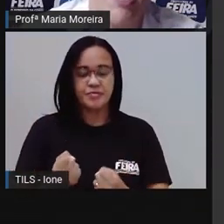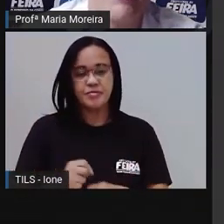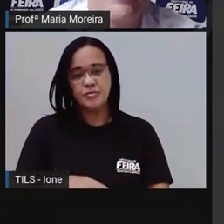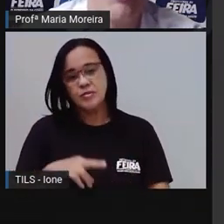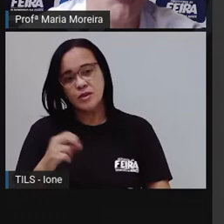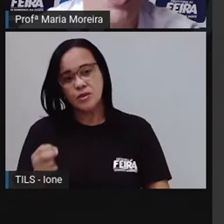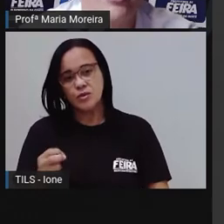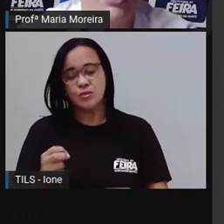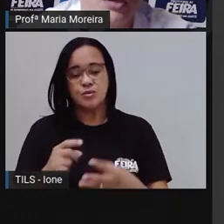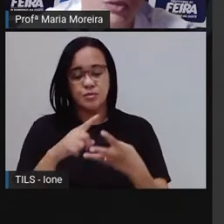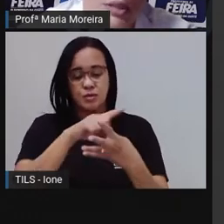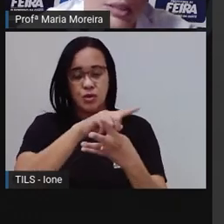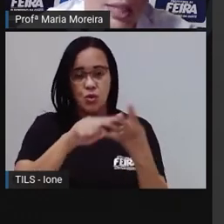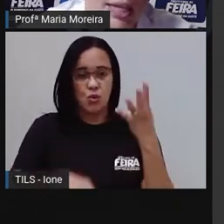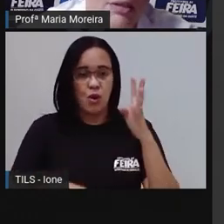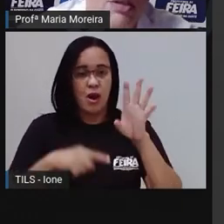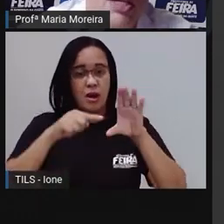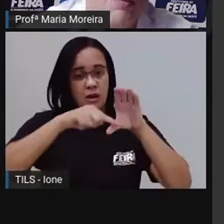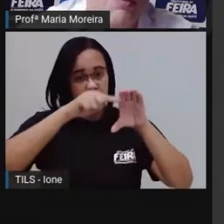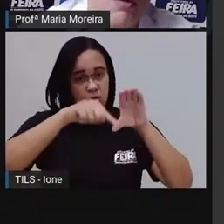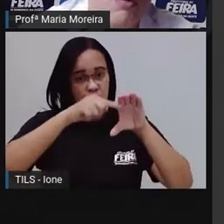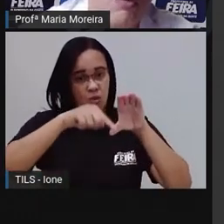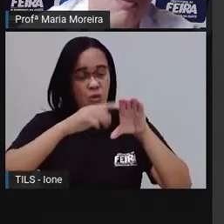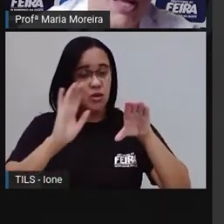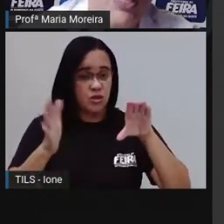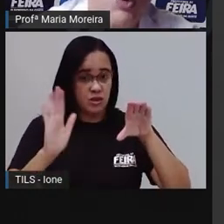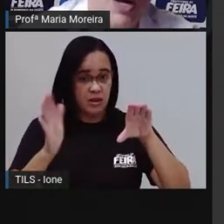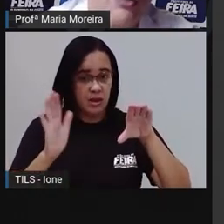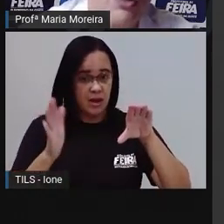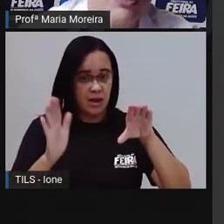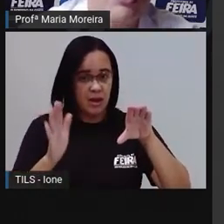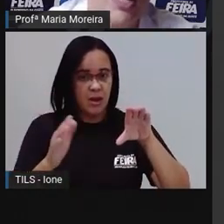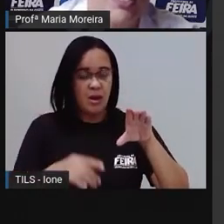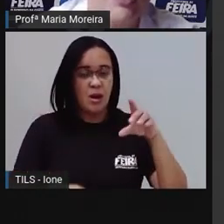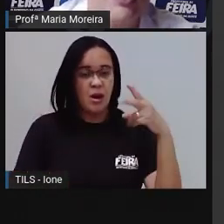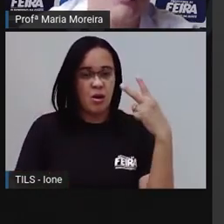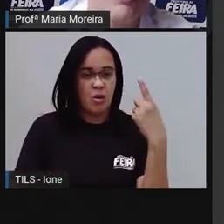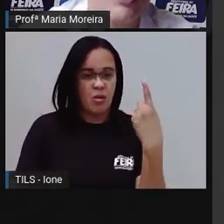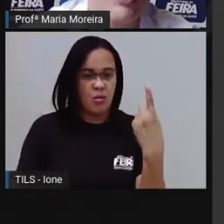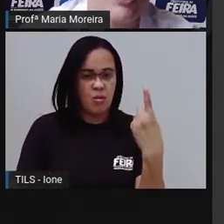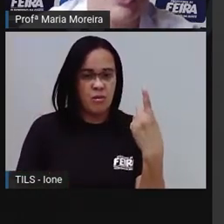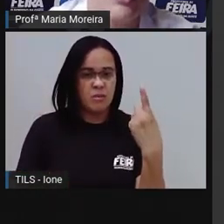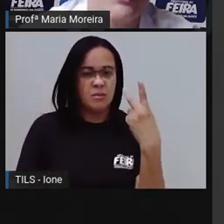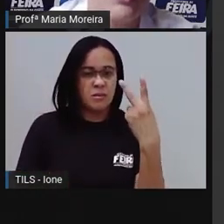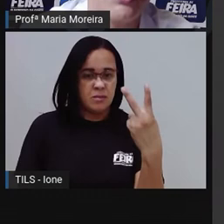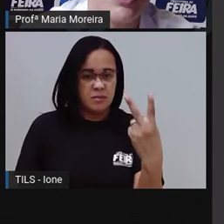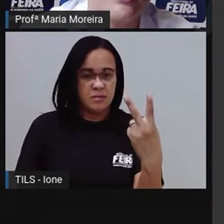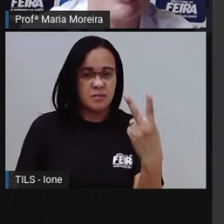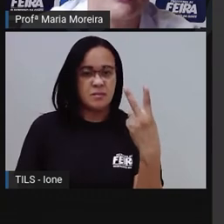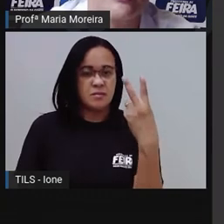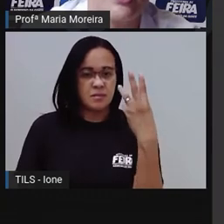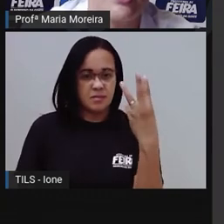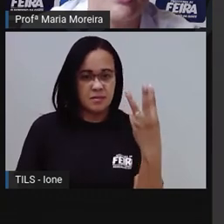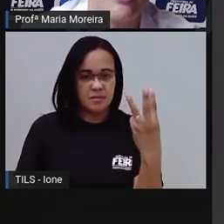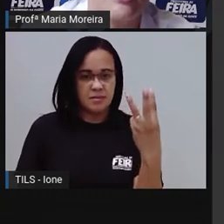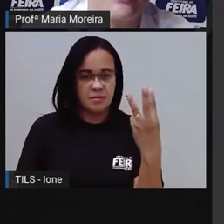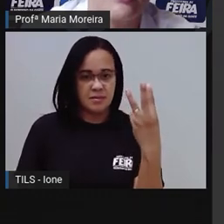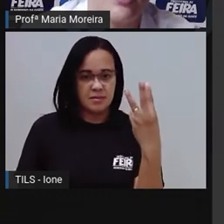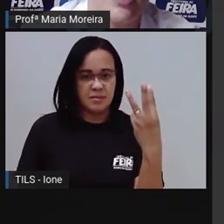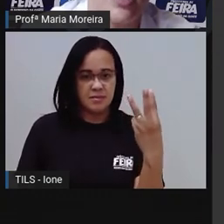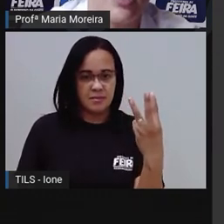que um carro, ele tem quatro rodas, certo? Bom, vamos lá. As quatro rodas do carro aqui. Uma, duas, né?